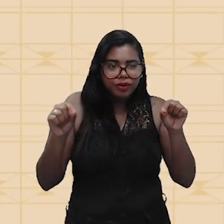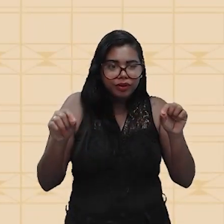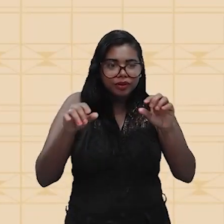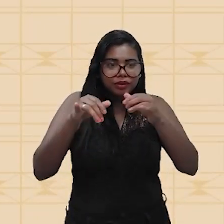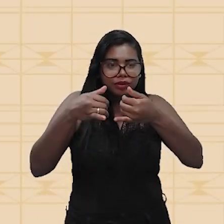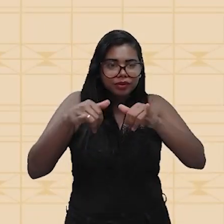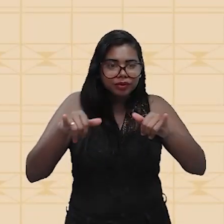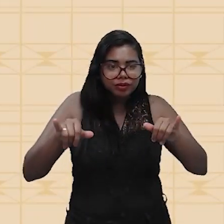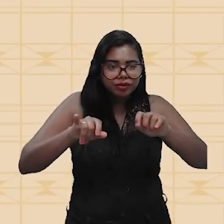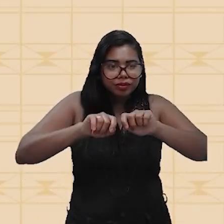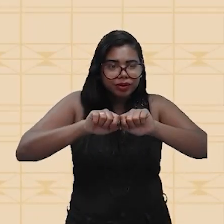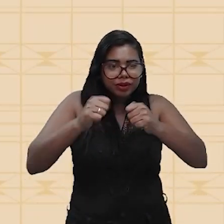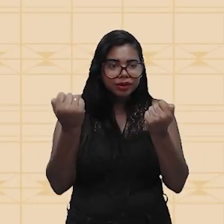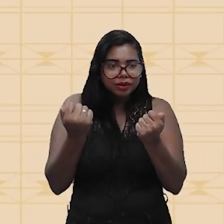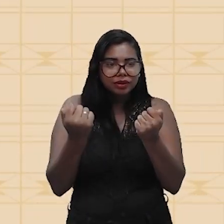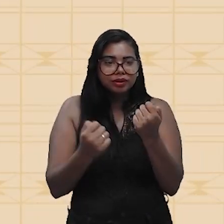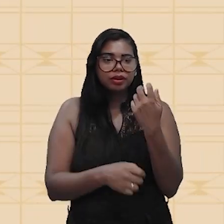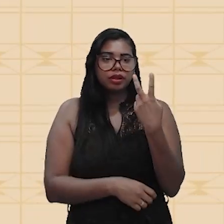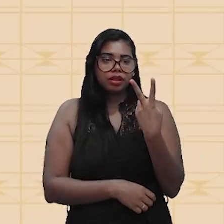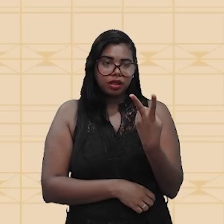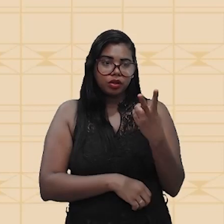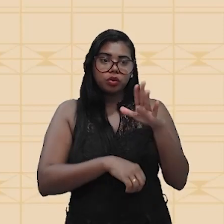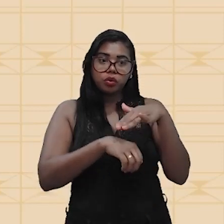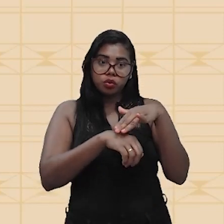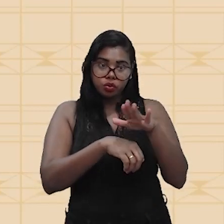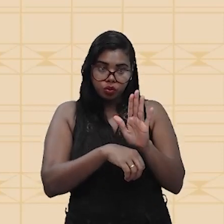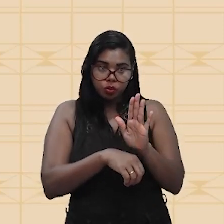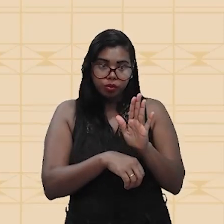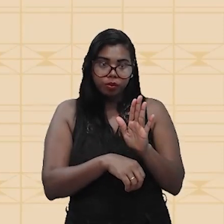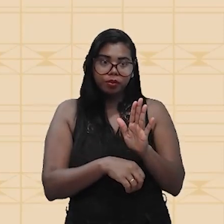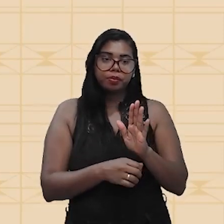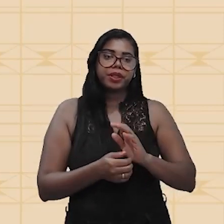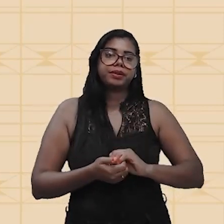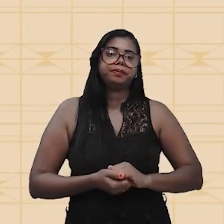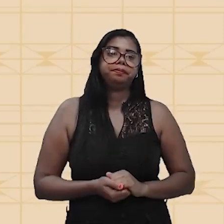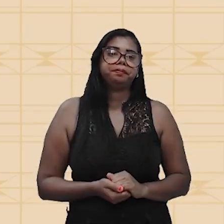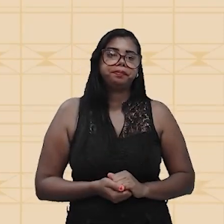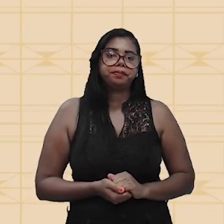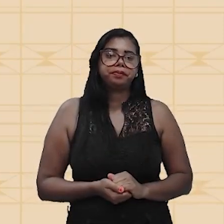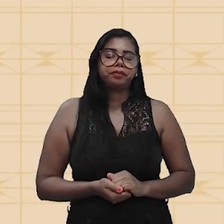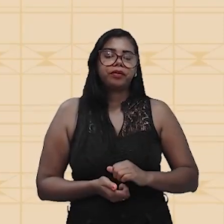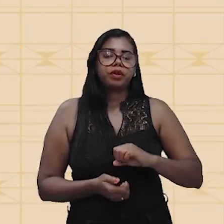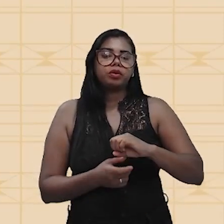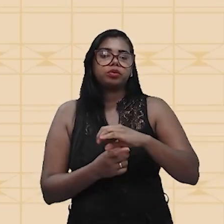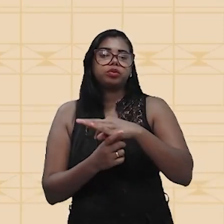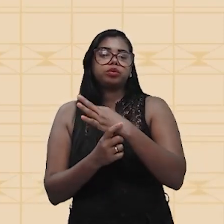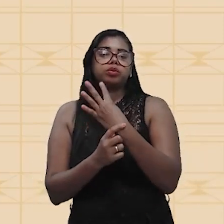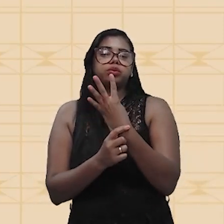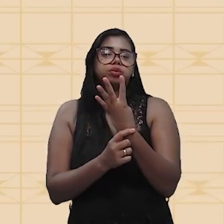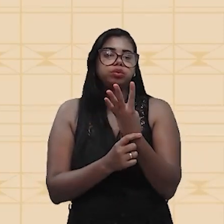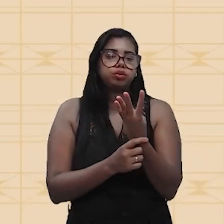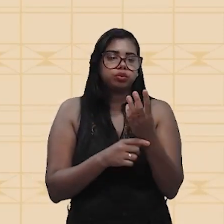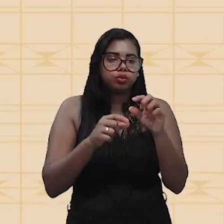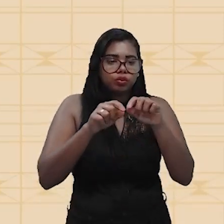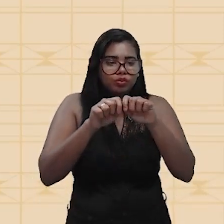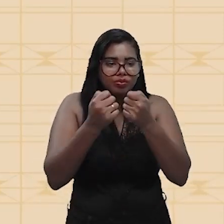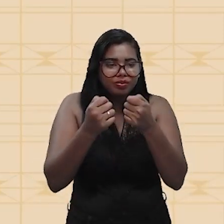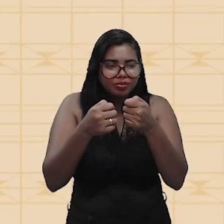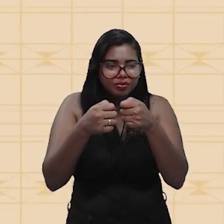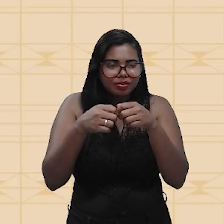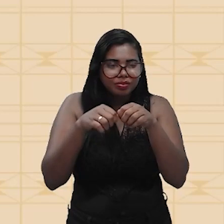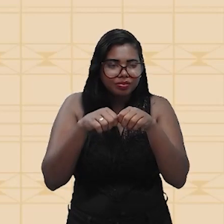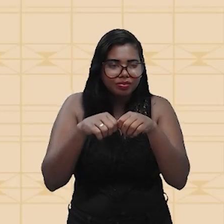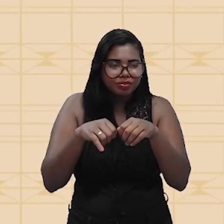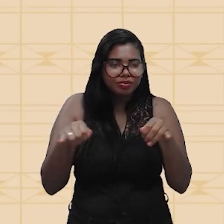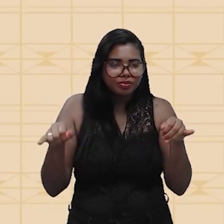parta em dois ou mais caminhos. Esse ponto onde os fios são entrelaçados são chamados de pontos